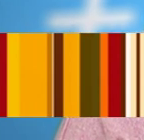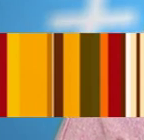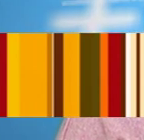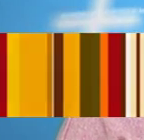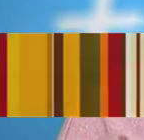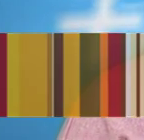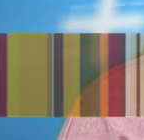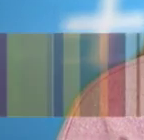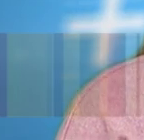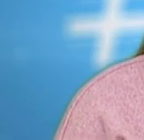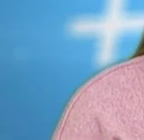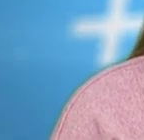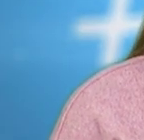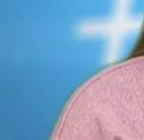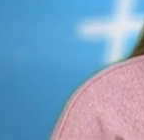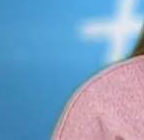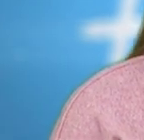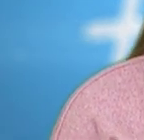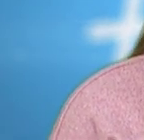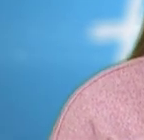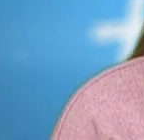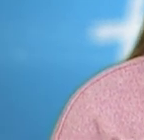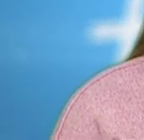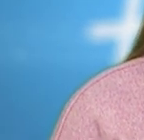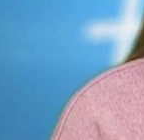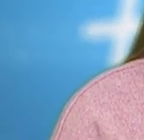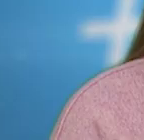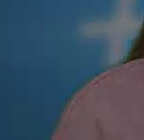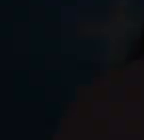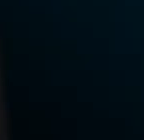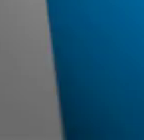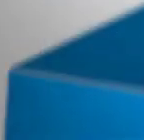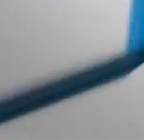Educação. Durante a próxima meia hora, fiquem connosco.